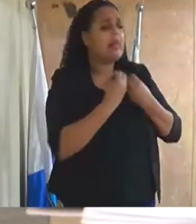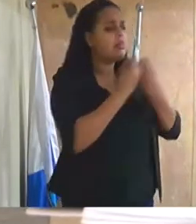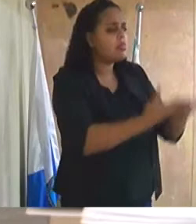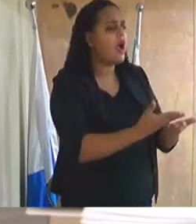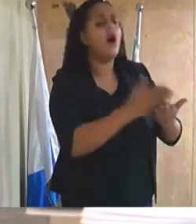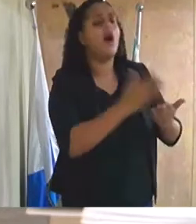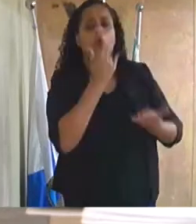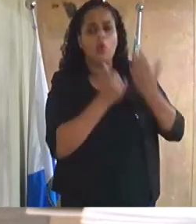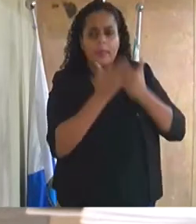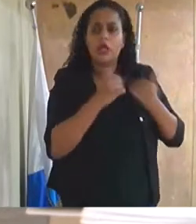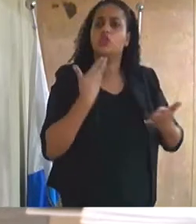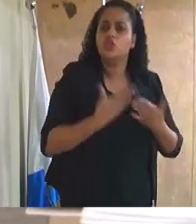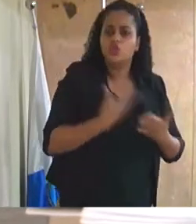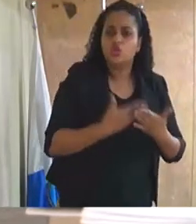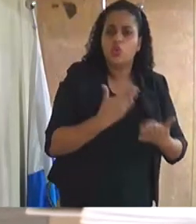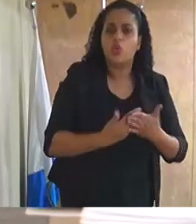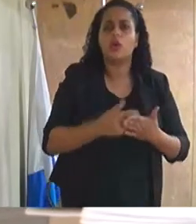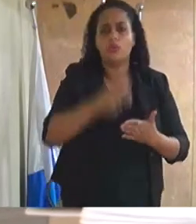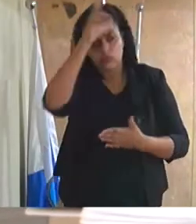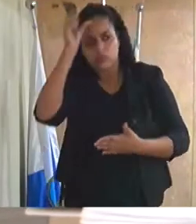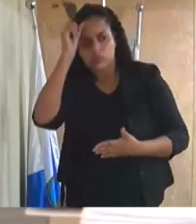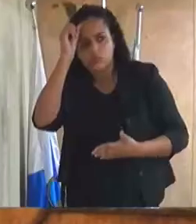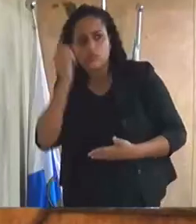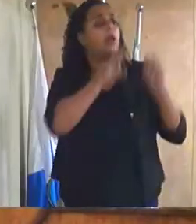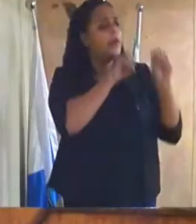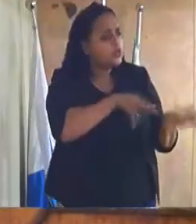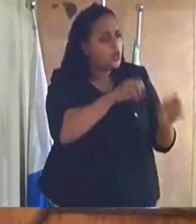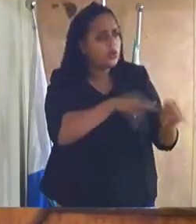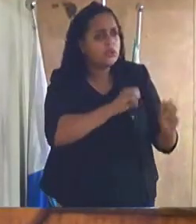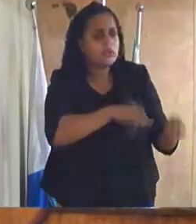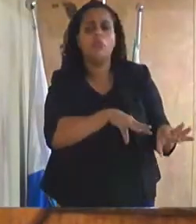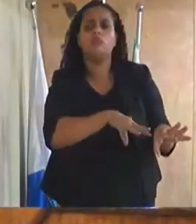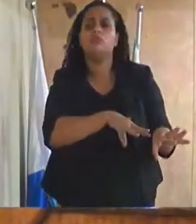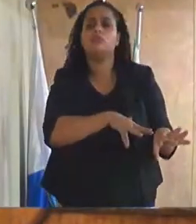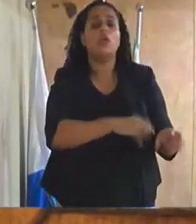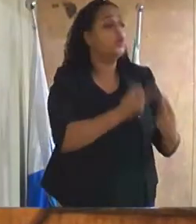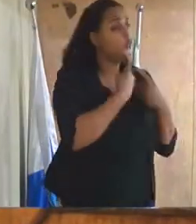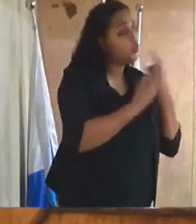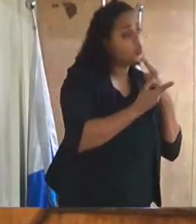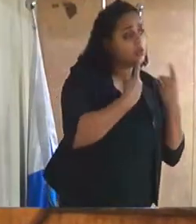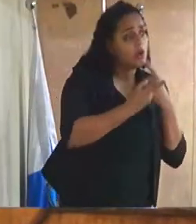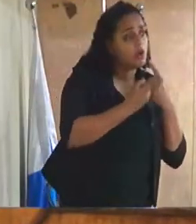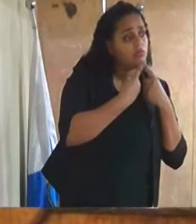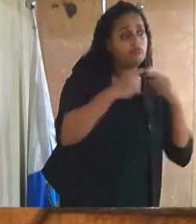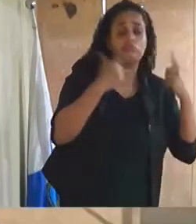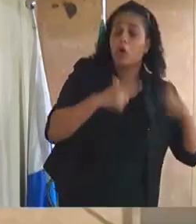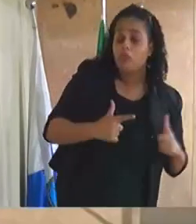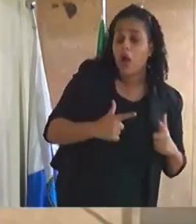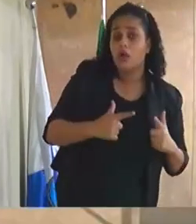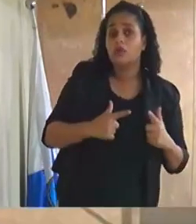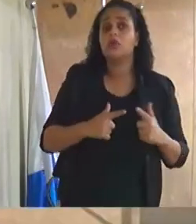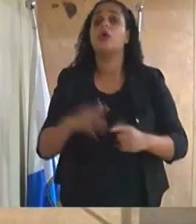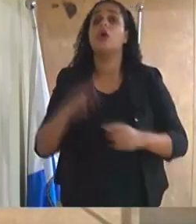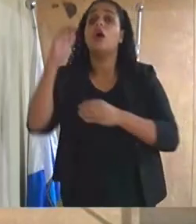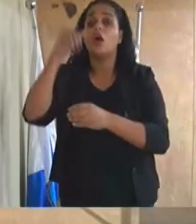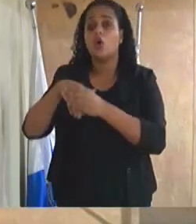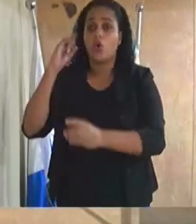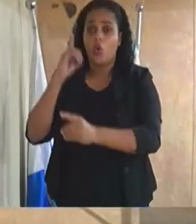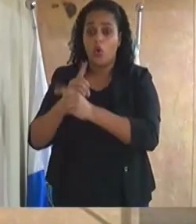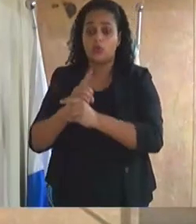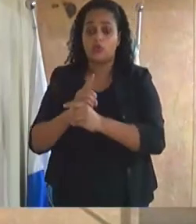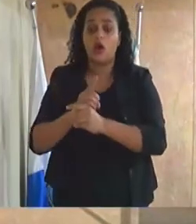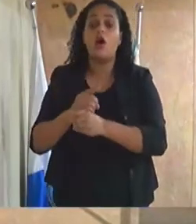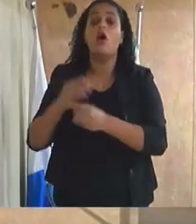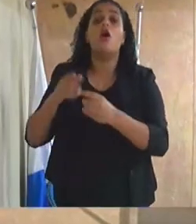nas unidades da rede municipal e de educação matéria encontra-se em discussão não havendo quem queira discutir a matéria encontra-se em votação